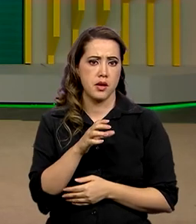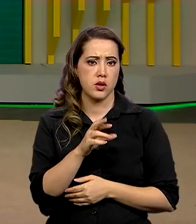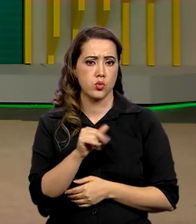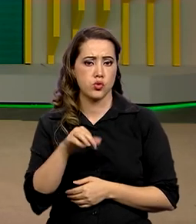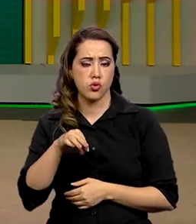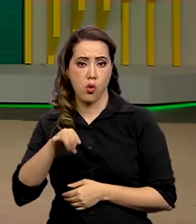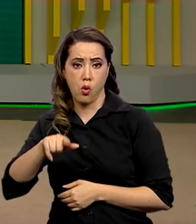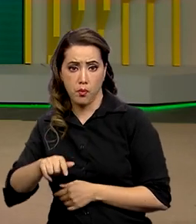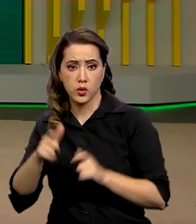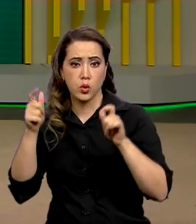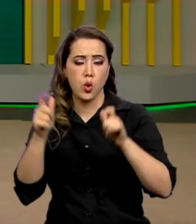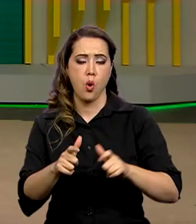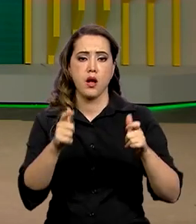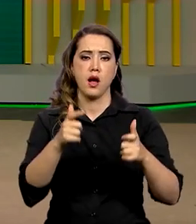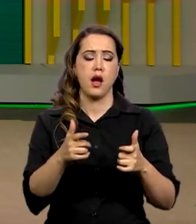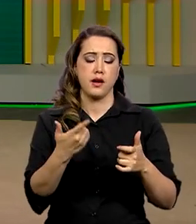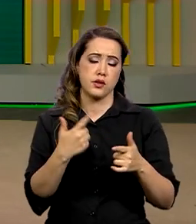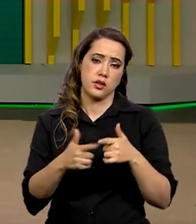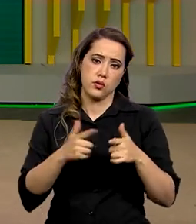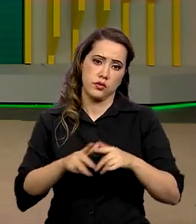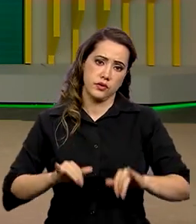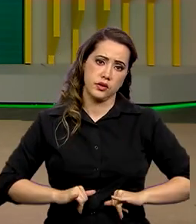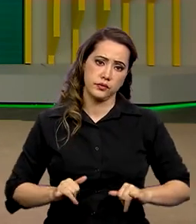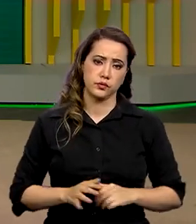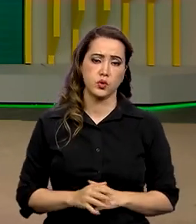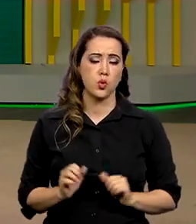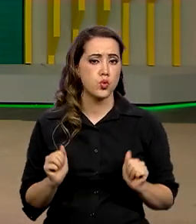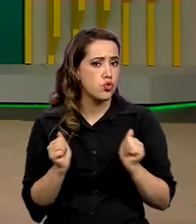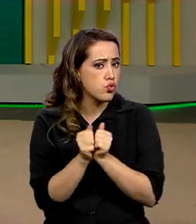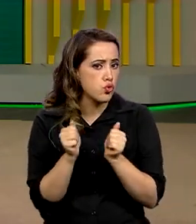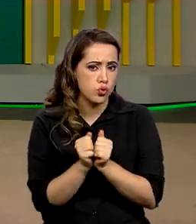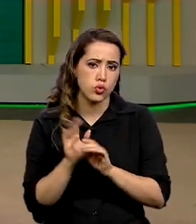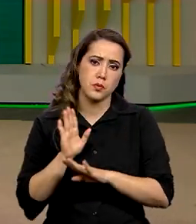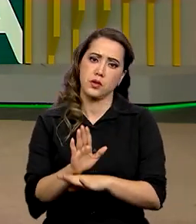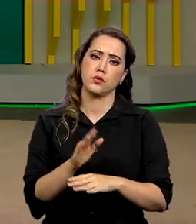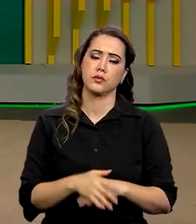as telecomunicações foram afetadas. Uma força-tarefa aí nessa ajuda, né, Roberto? É verdade.